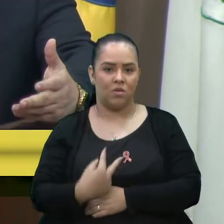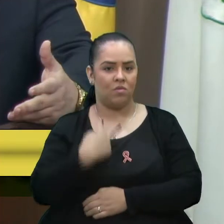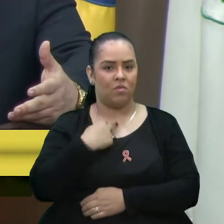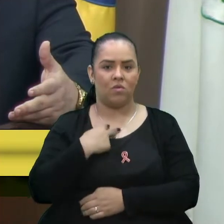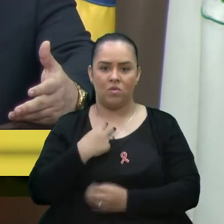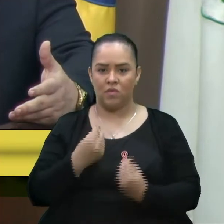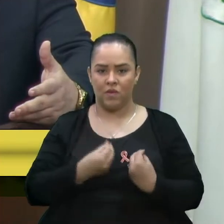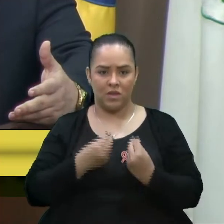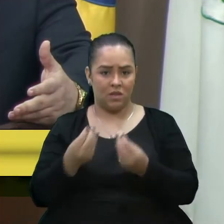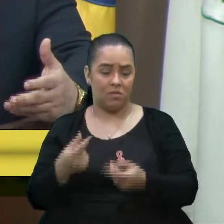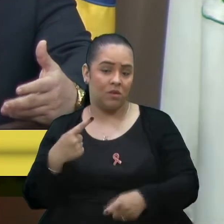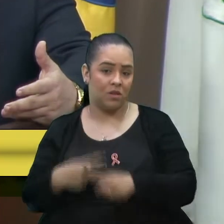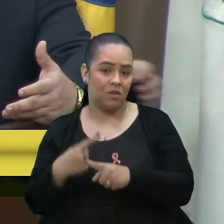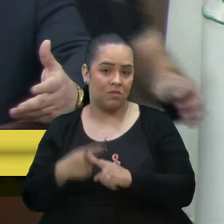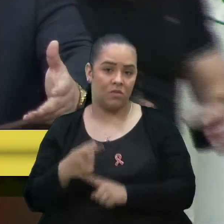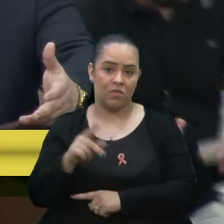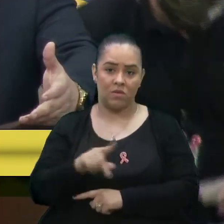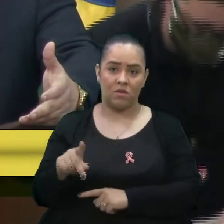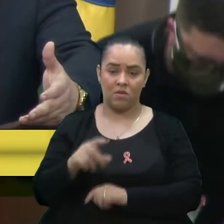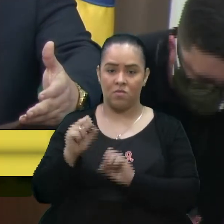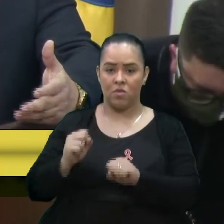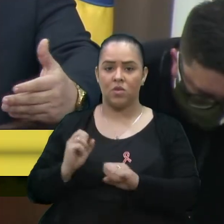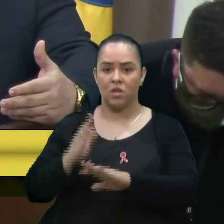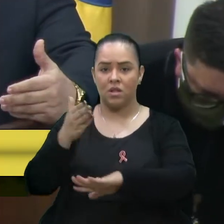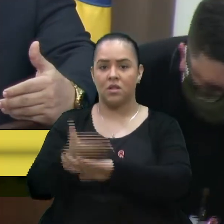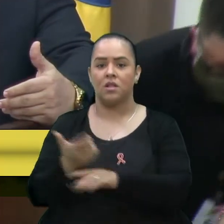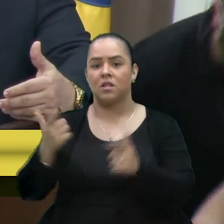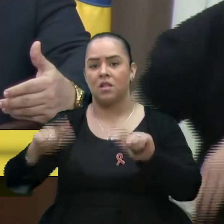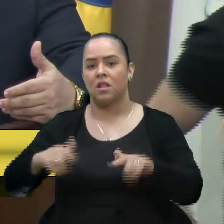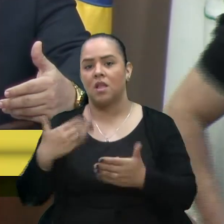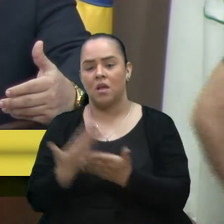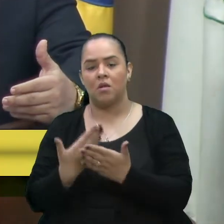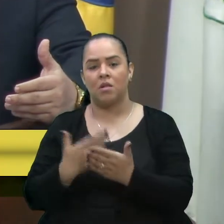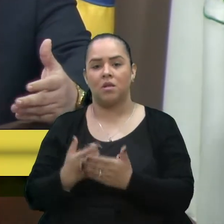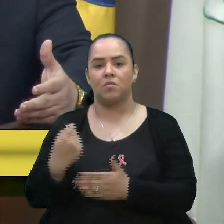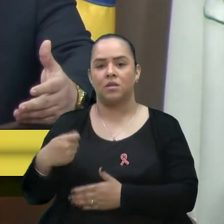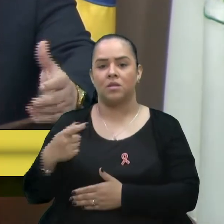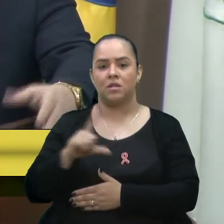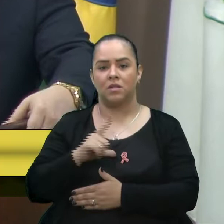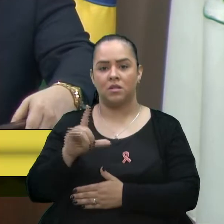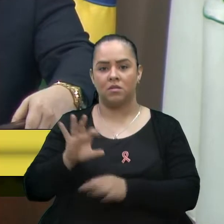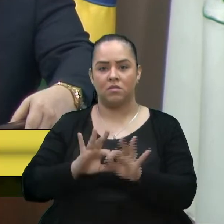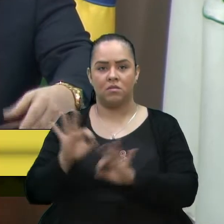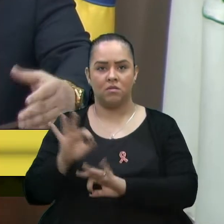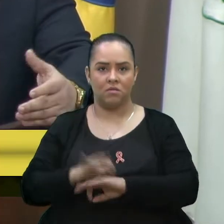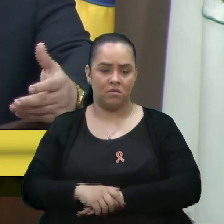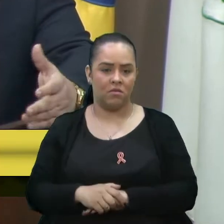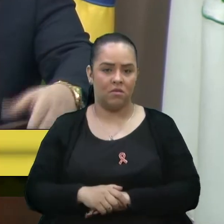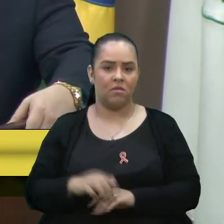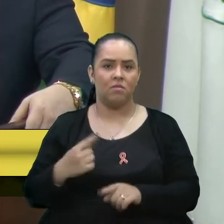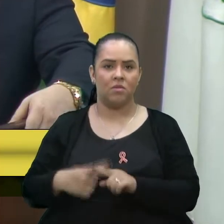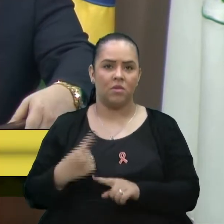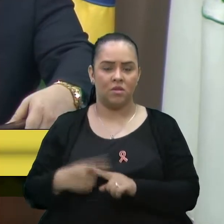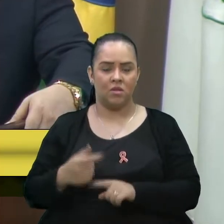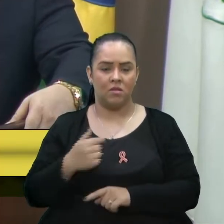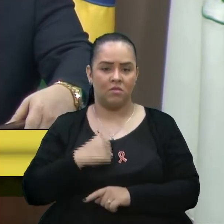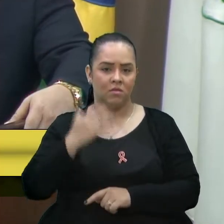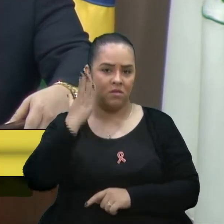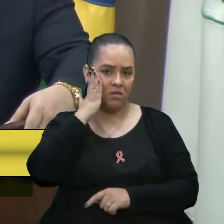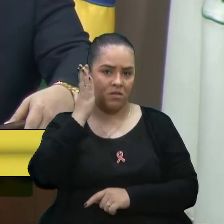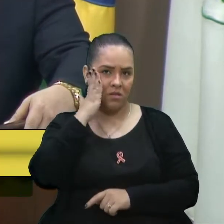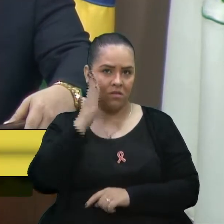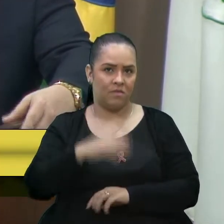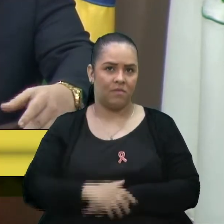professores possam ir para a sala de aula porque tem que estar gerenciando. Eu sempre disse uma frase que